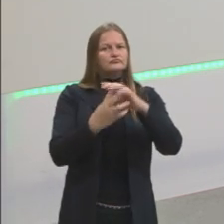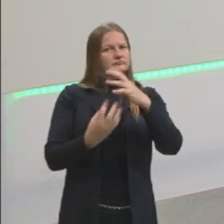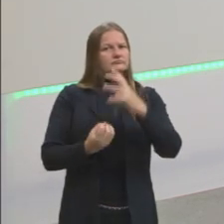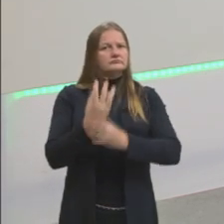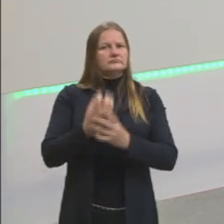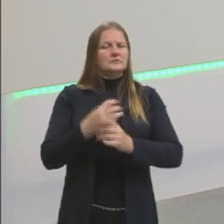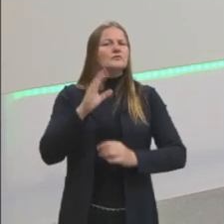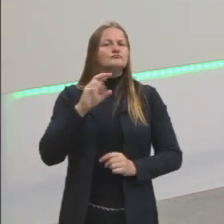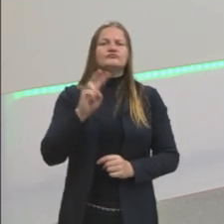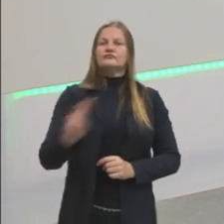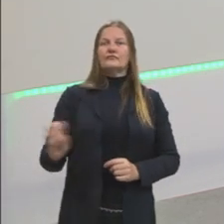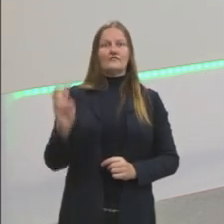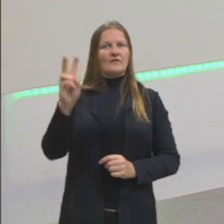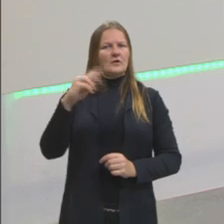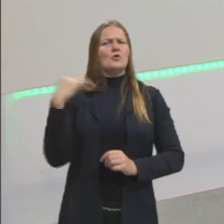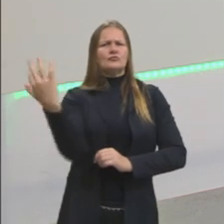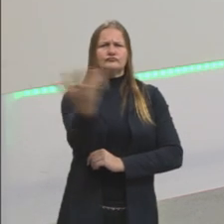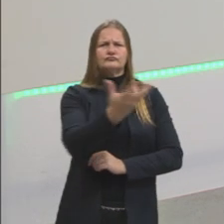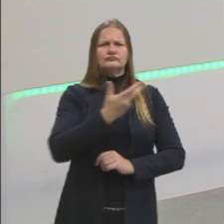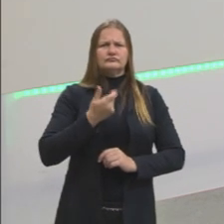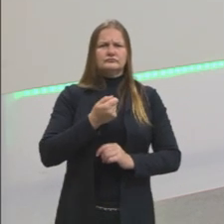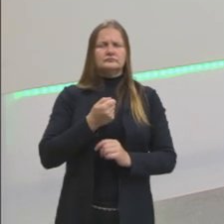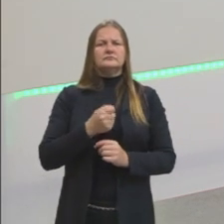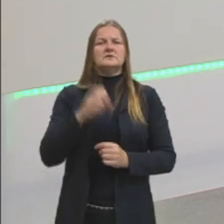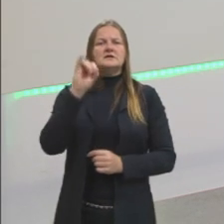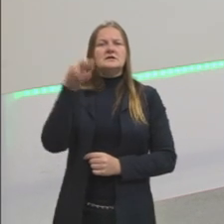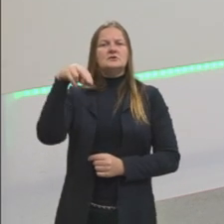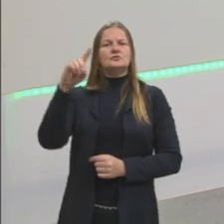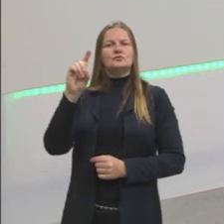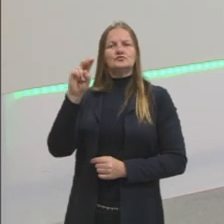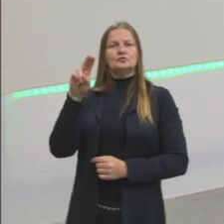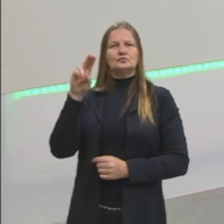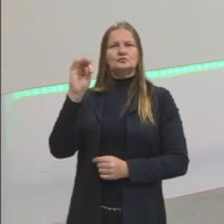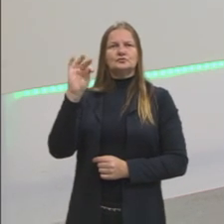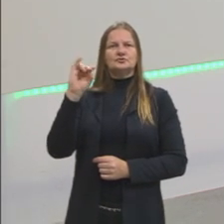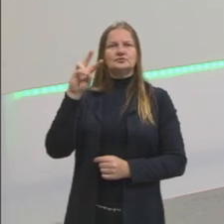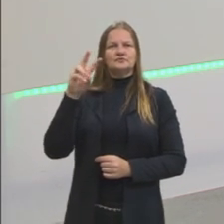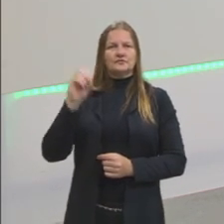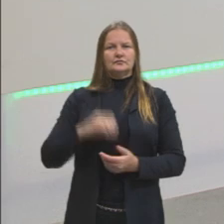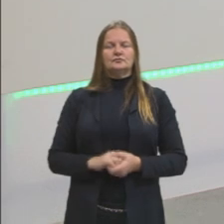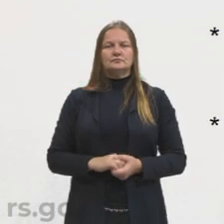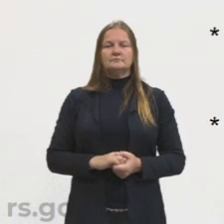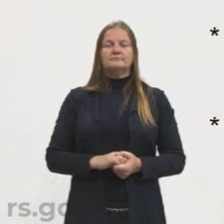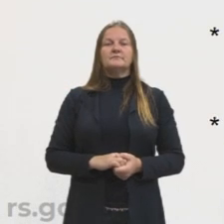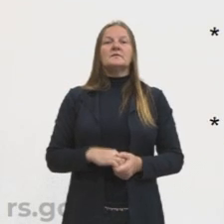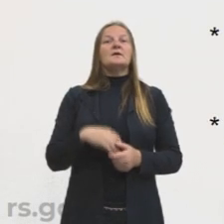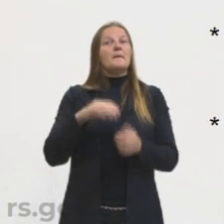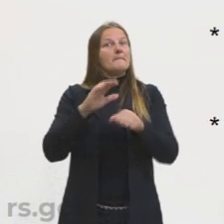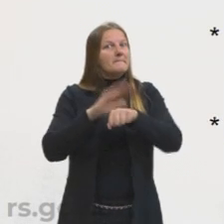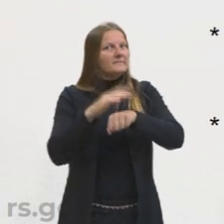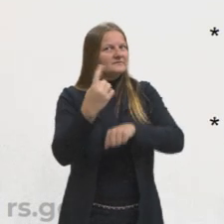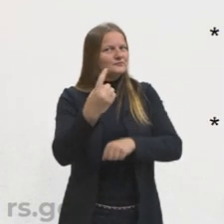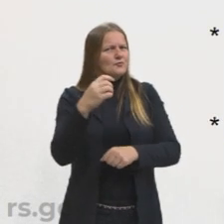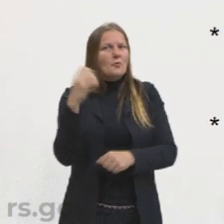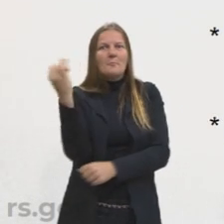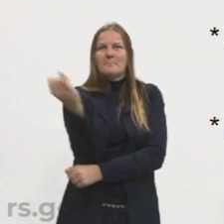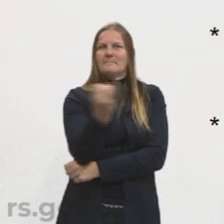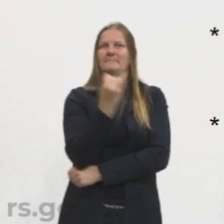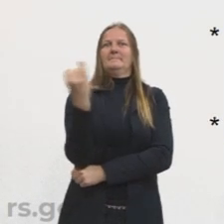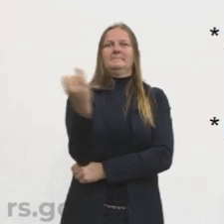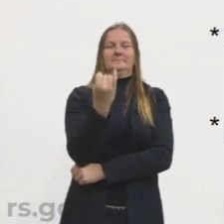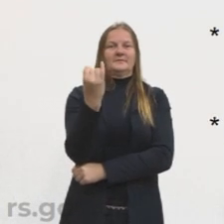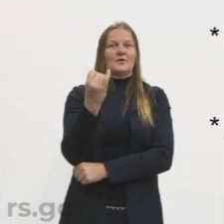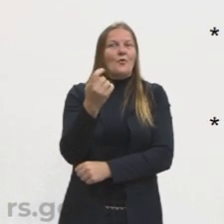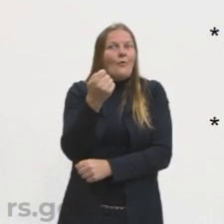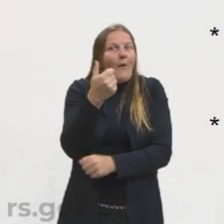vale para todo mundo. Esse é o método indutivo. Um dos camaradas mais importantes, se não o